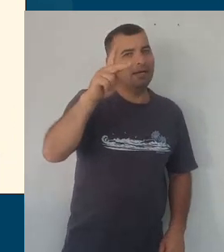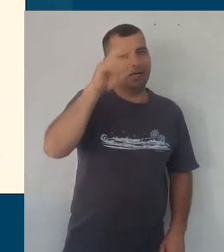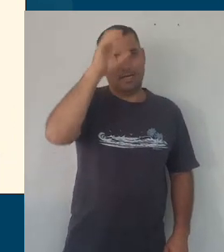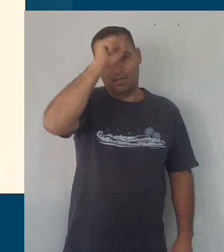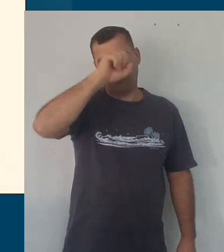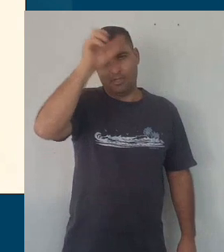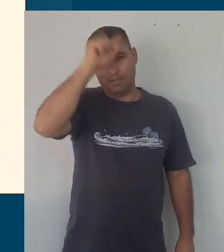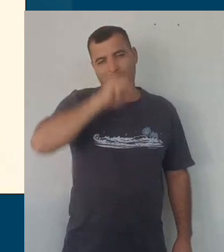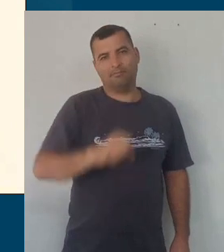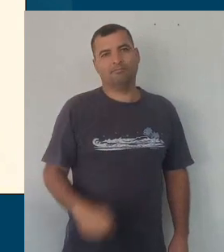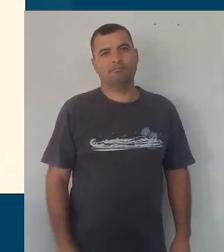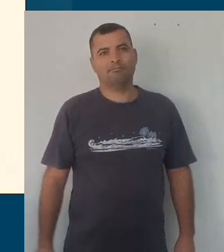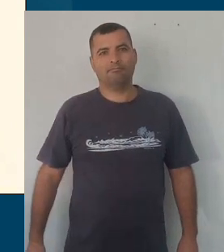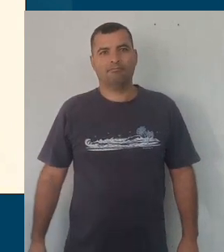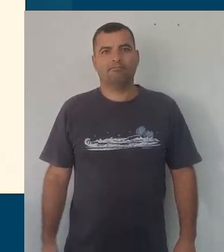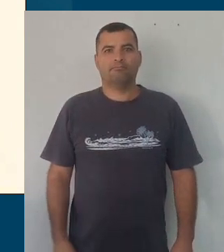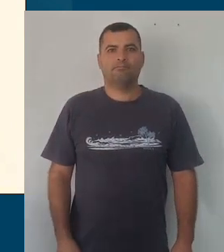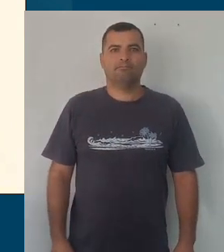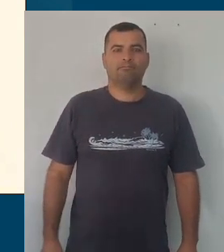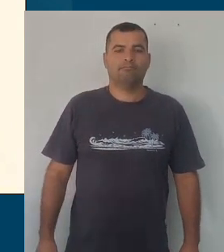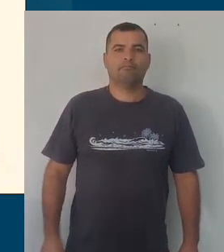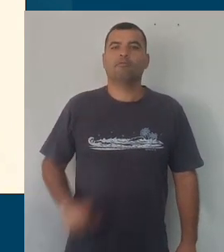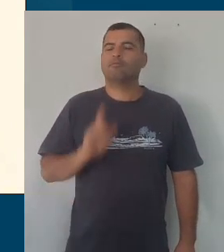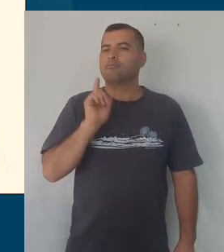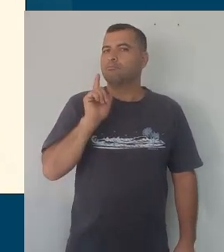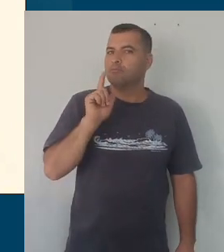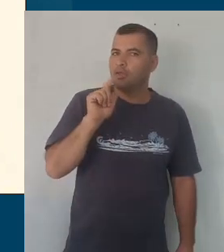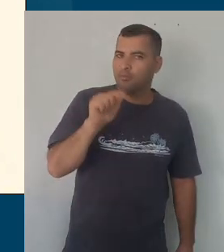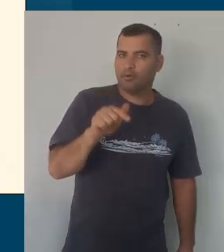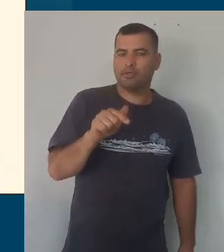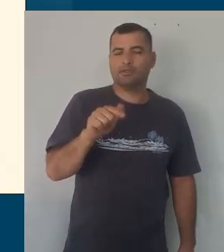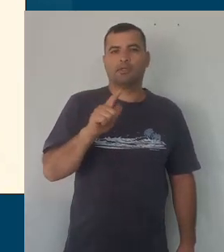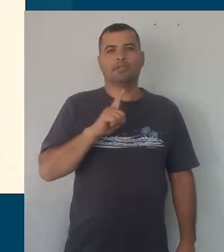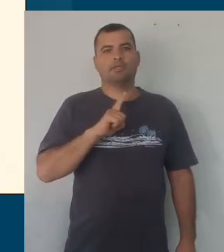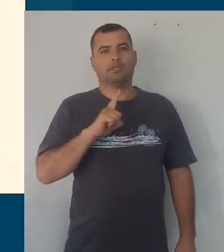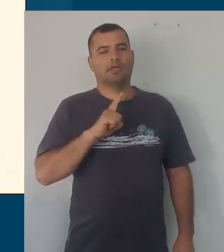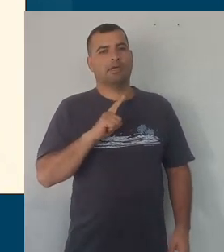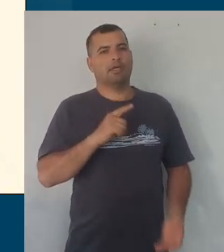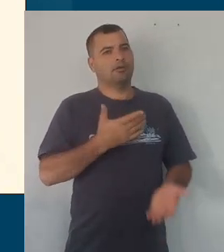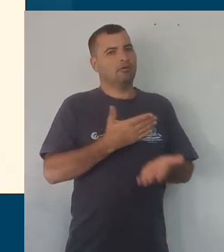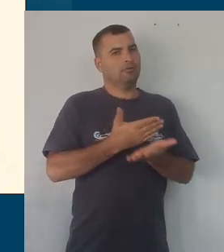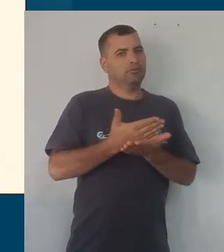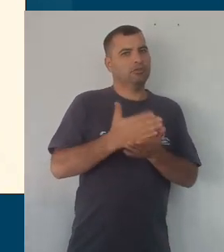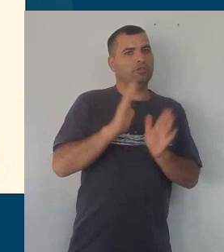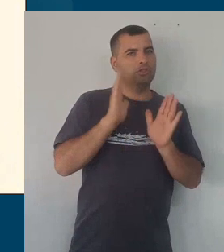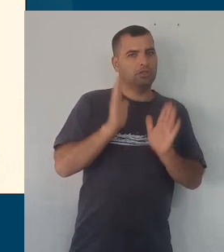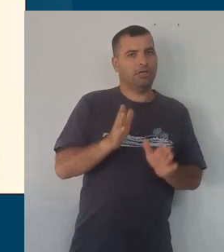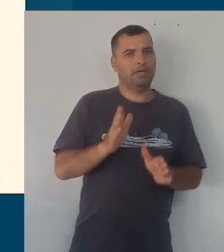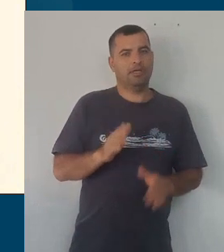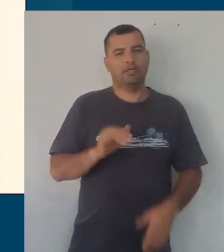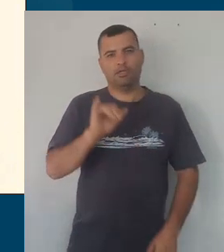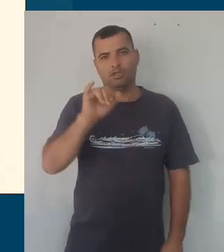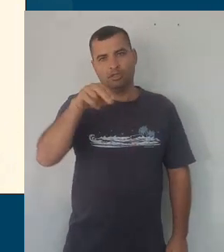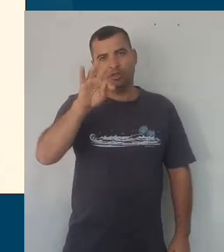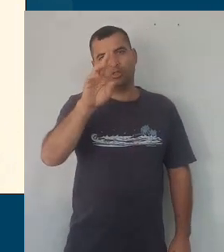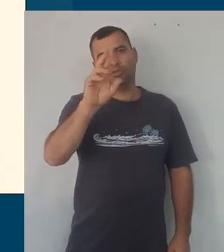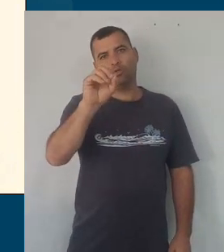a aprendizagem que é tratada nesse capítulo. E depois, ainda na parte introdutória, vamos